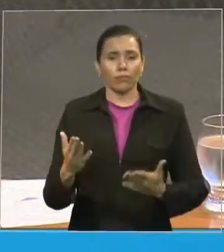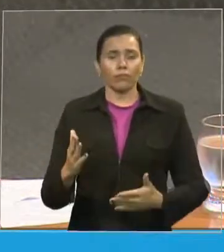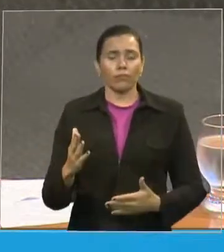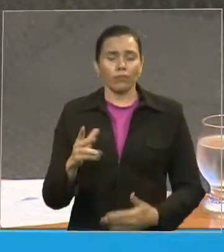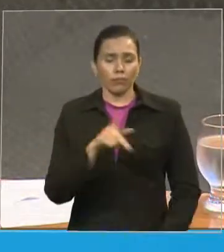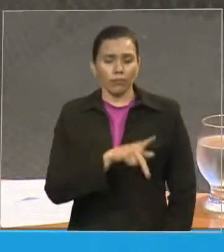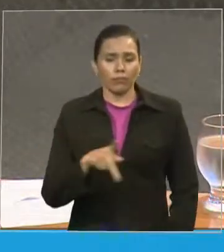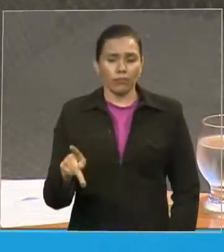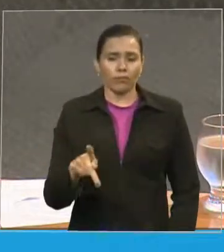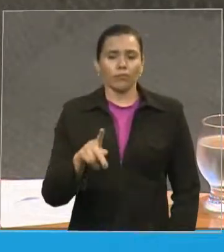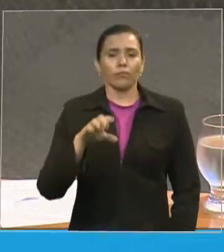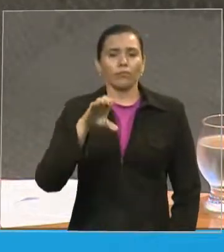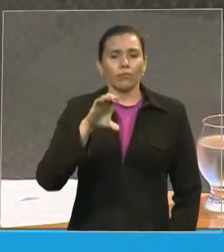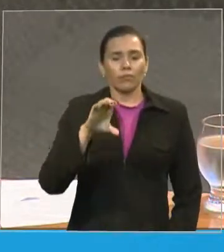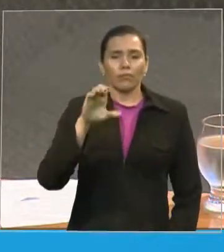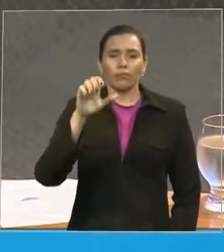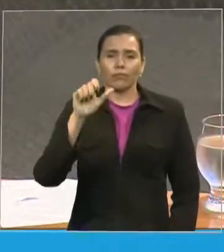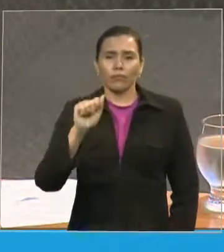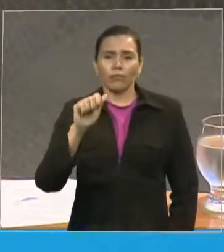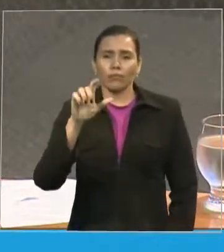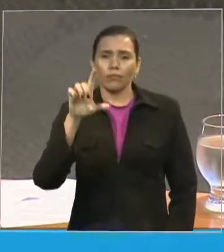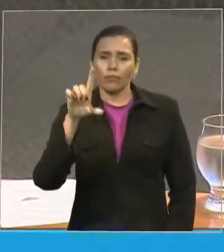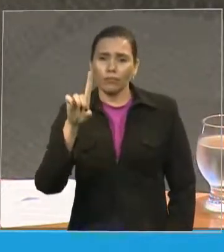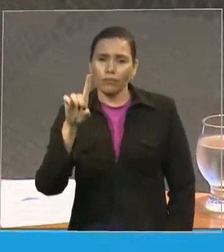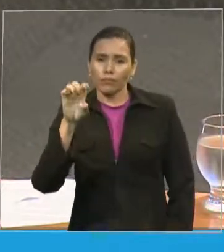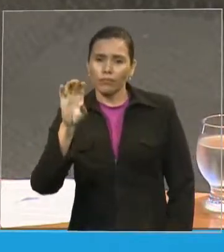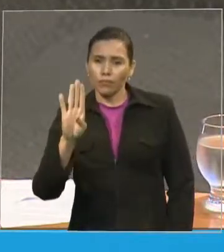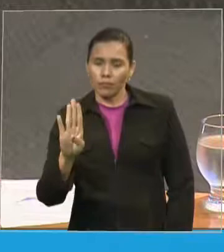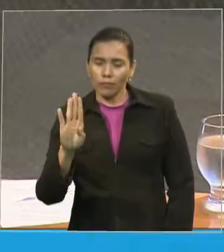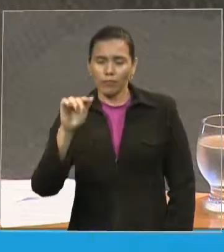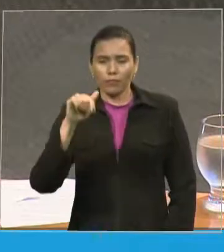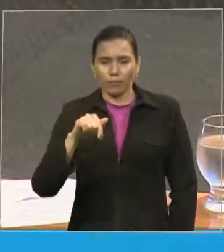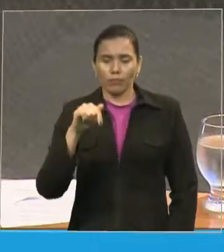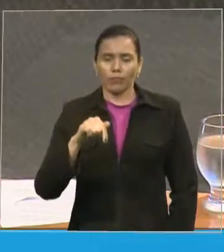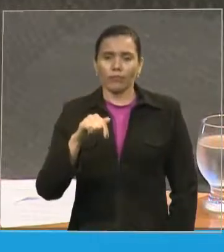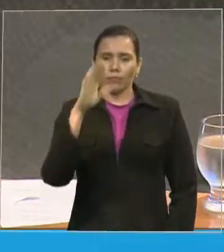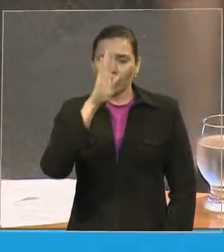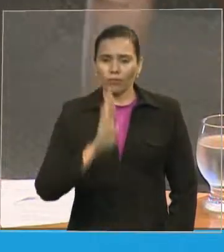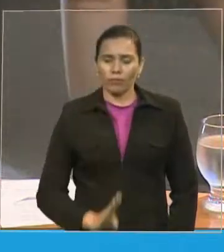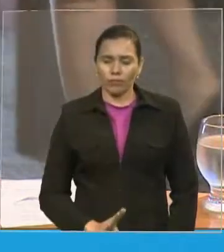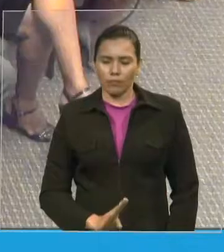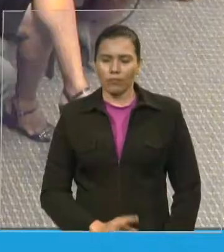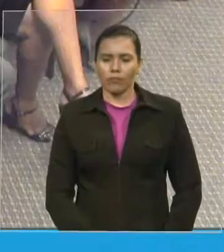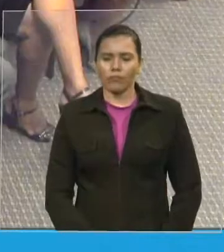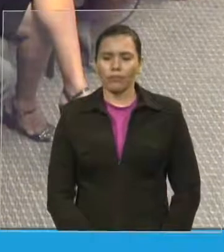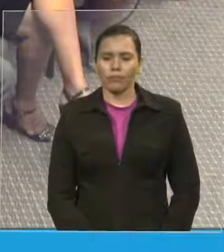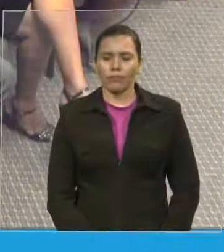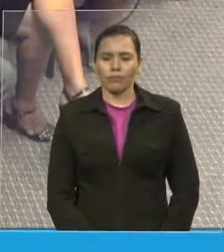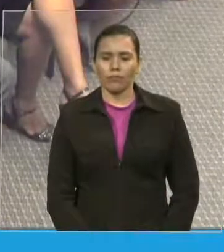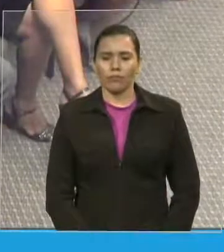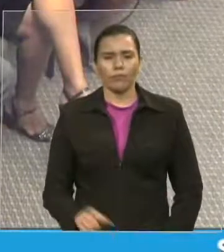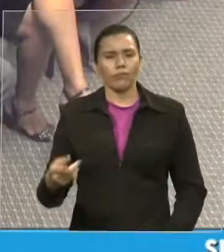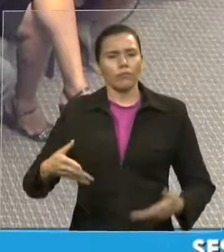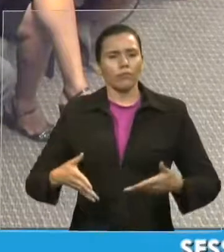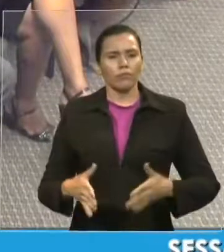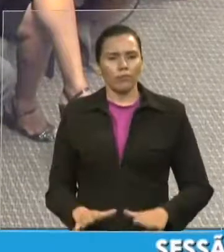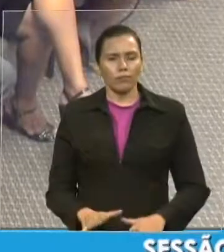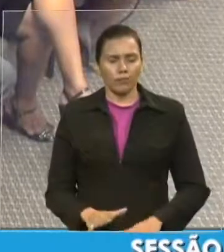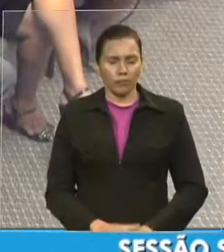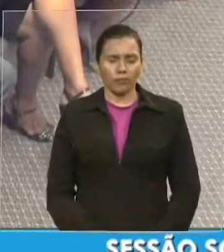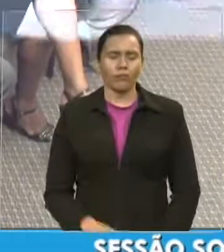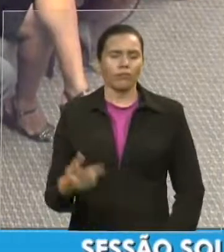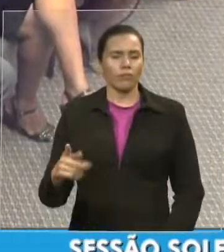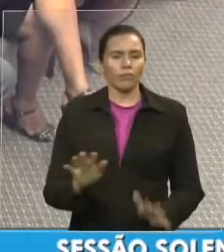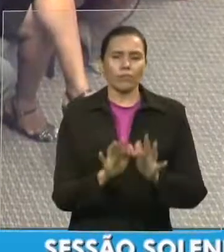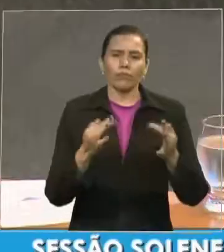CADB, Convenção da Assembleia de Deus no Brasil. É nascido em família assebleana, filho do